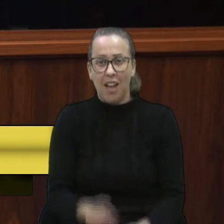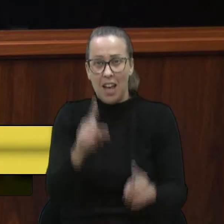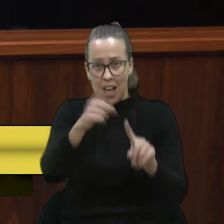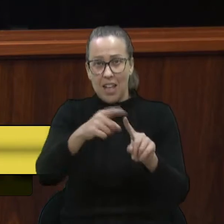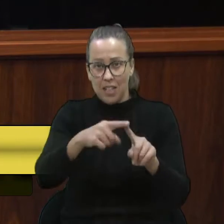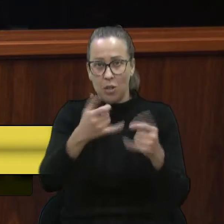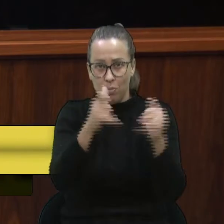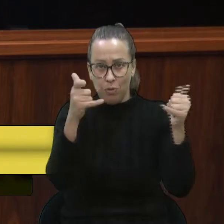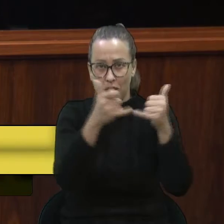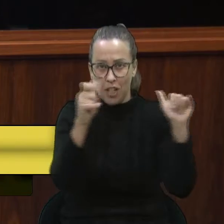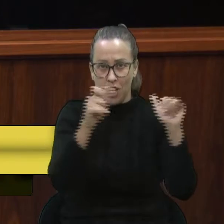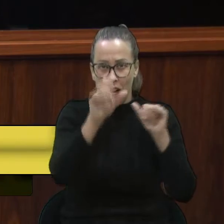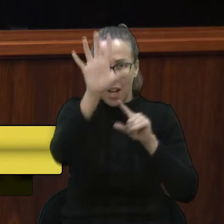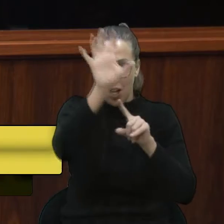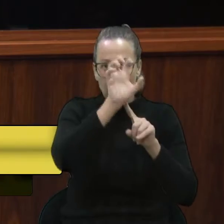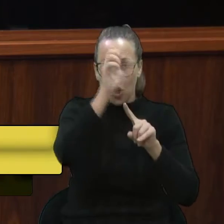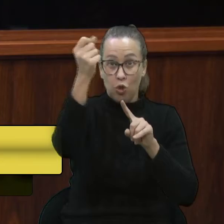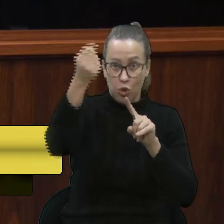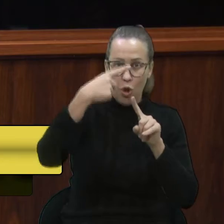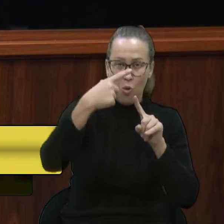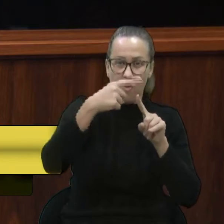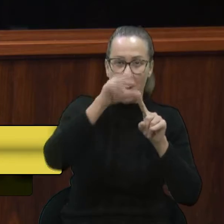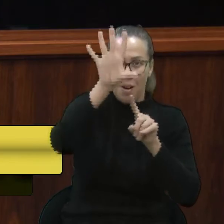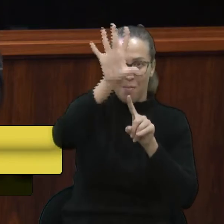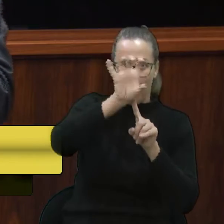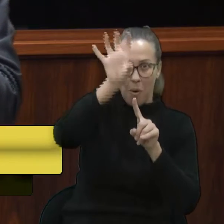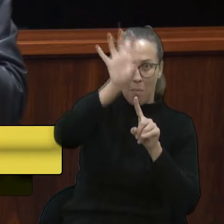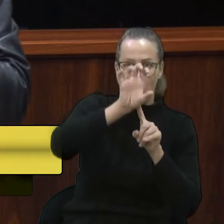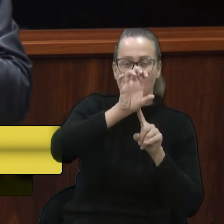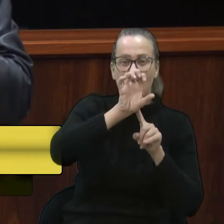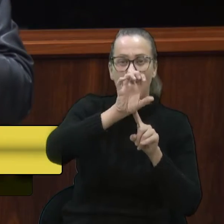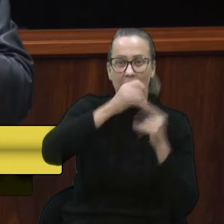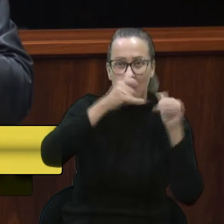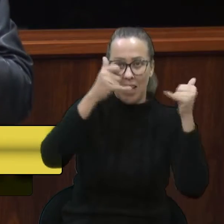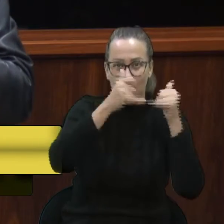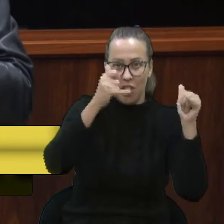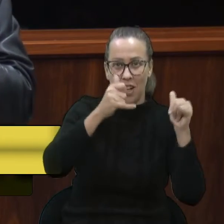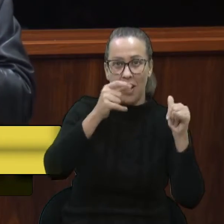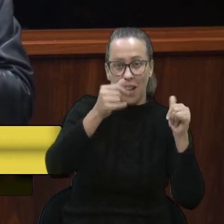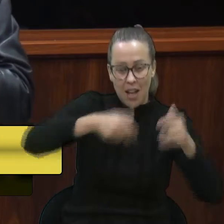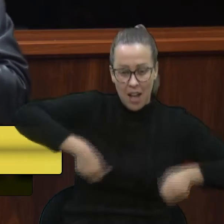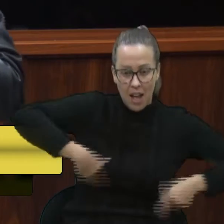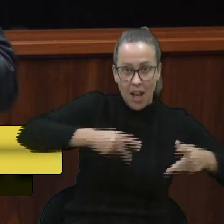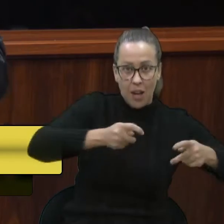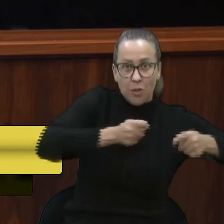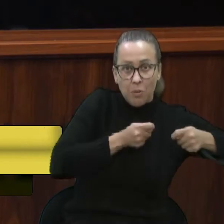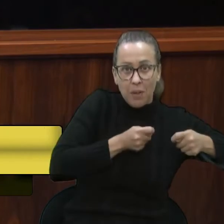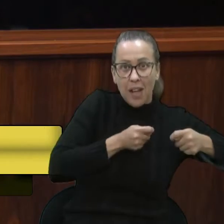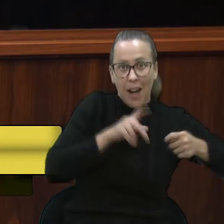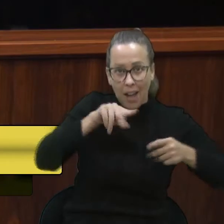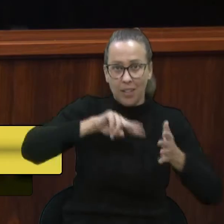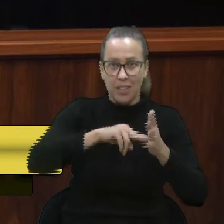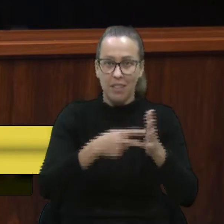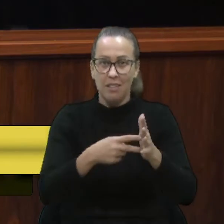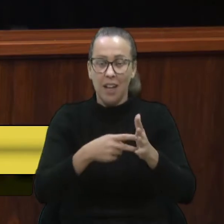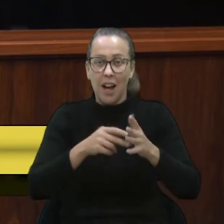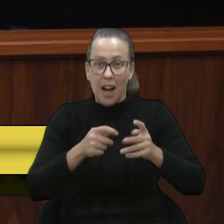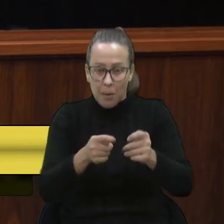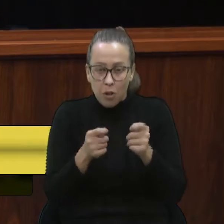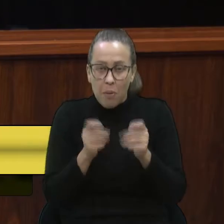Então, senhor presidente, economia, economia limpa,